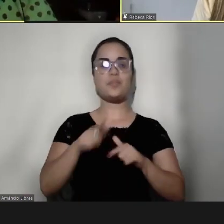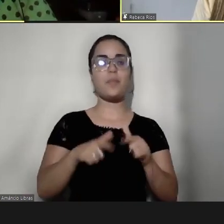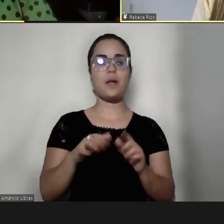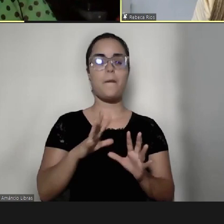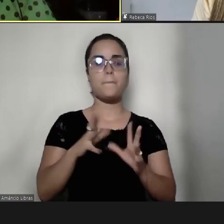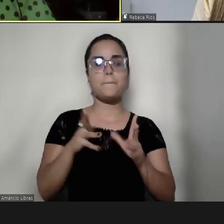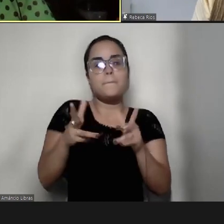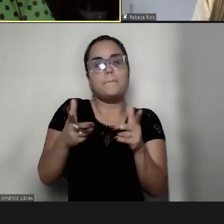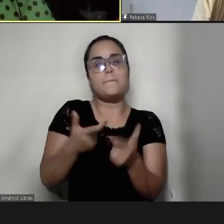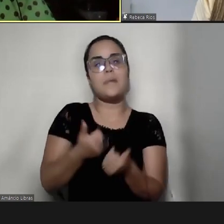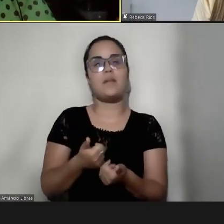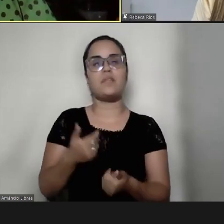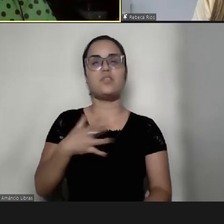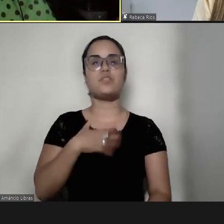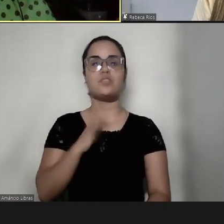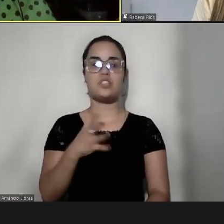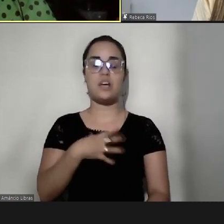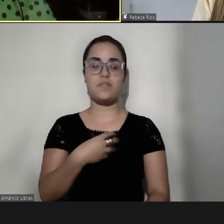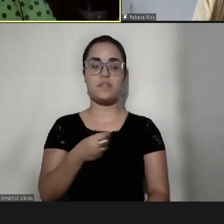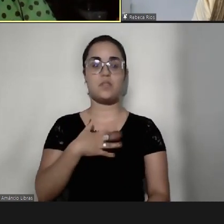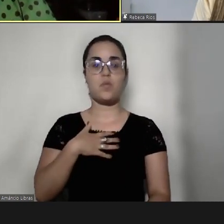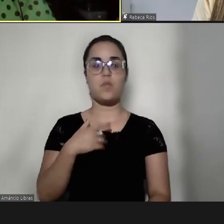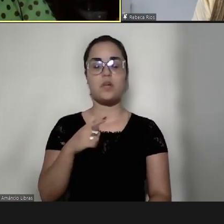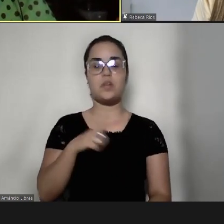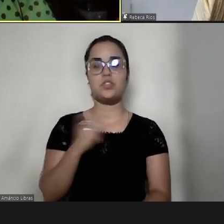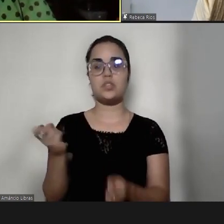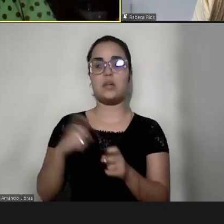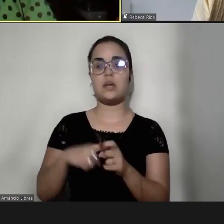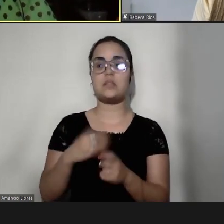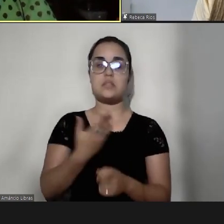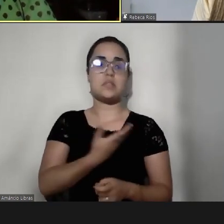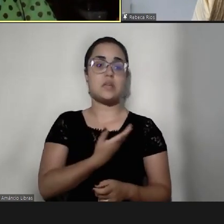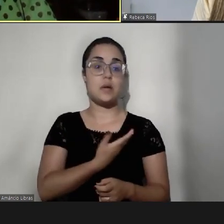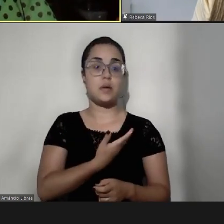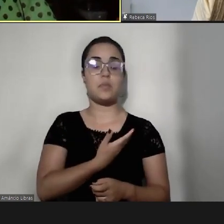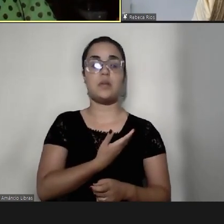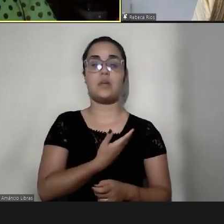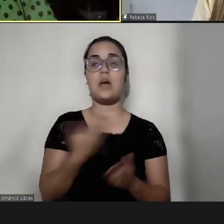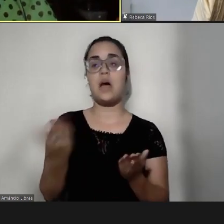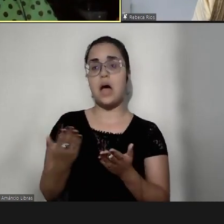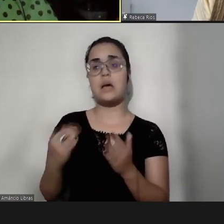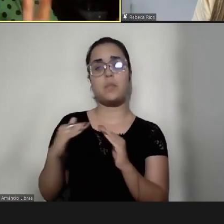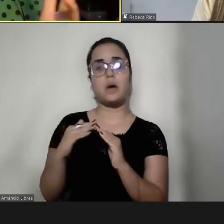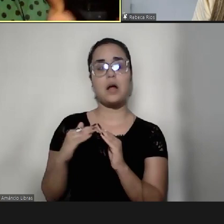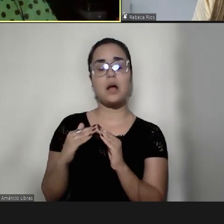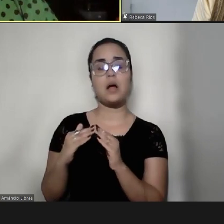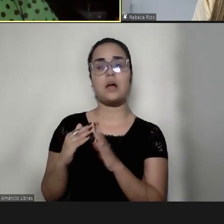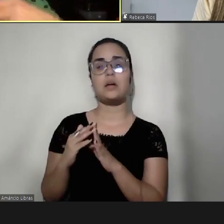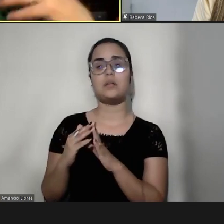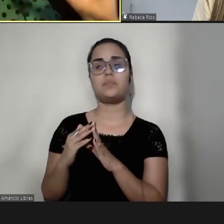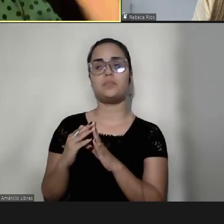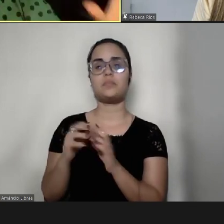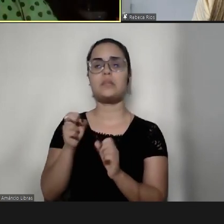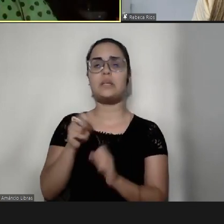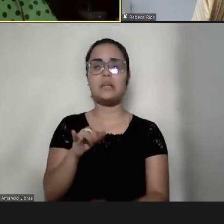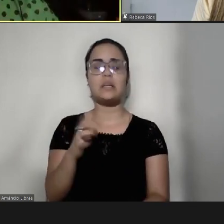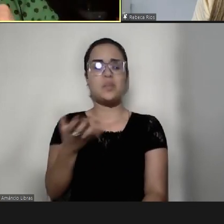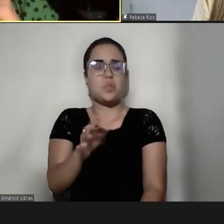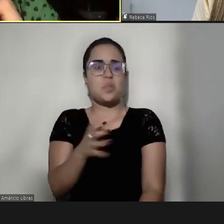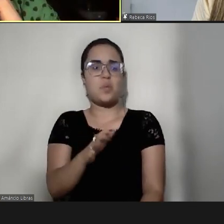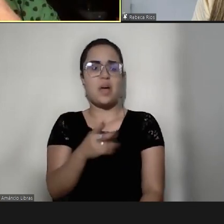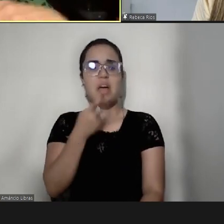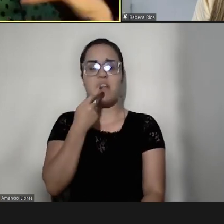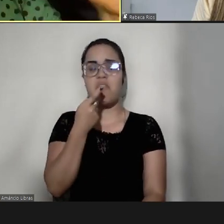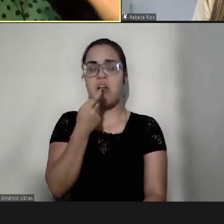eu já fiz isso aqui com a minha filha, de trazer amiguinhas dela que, assim, ah, eram ditas,